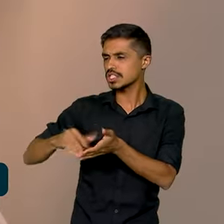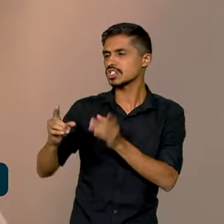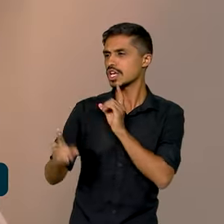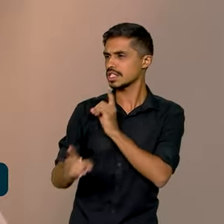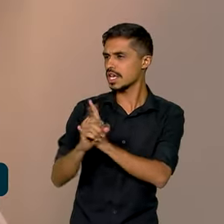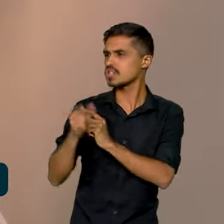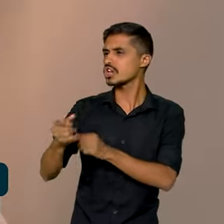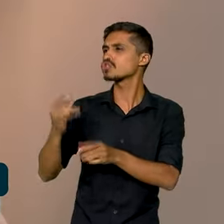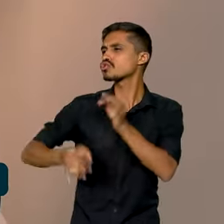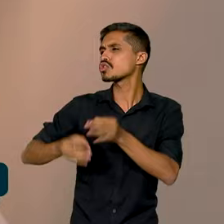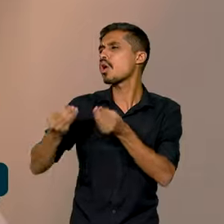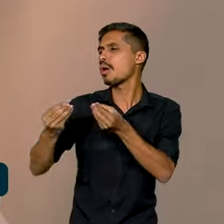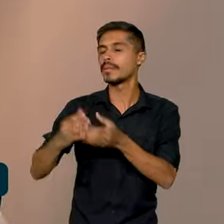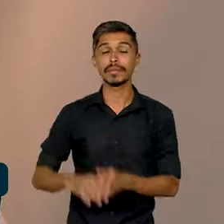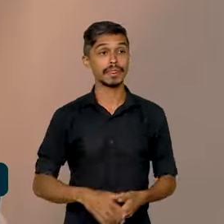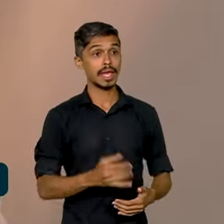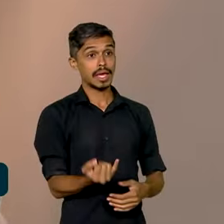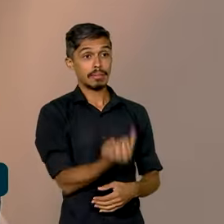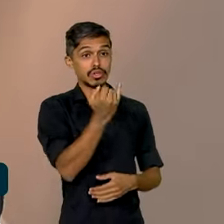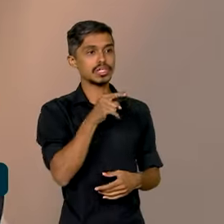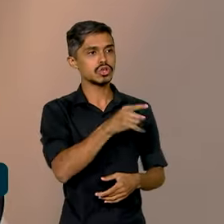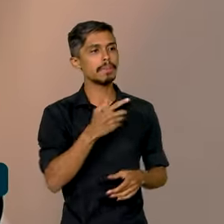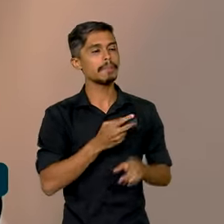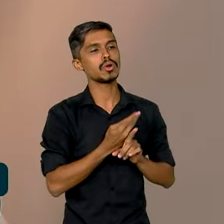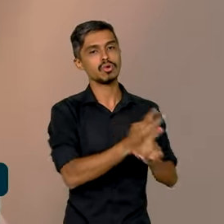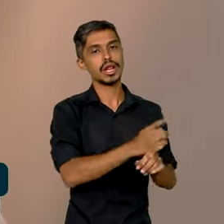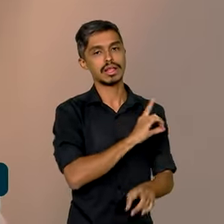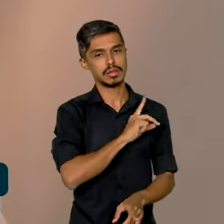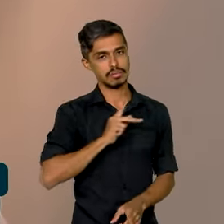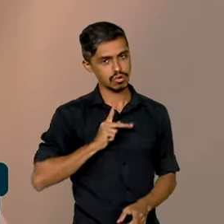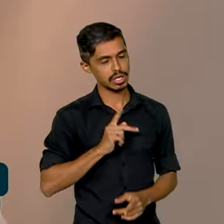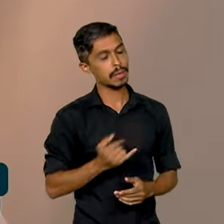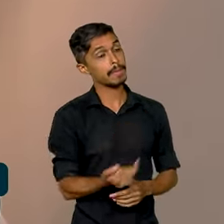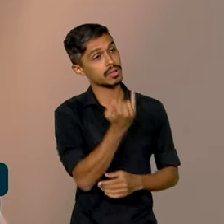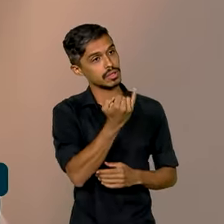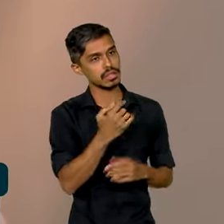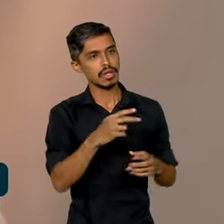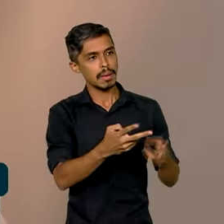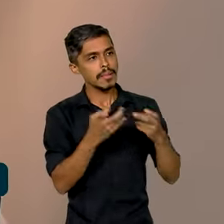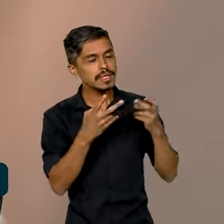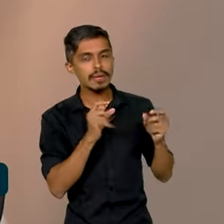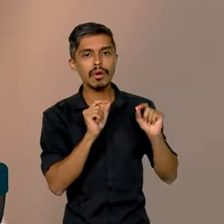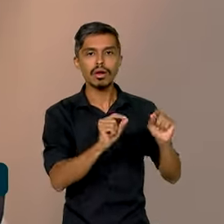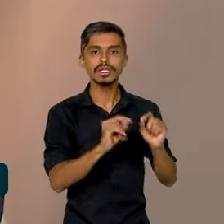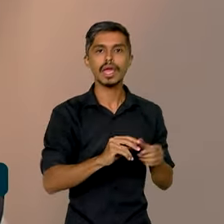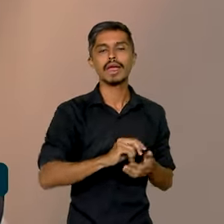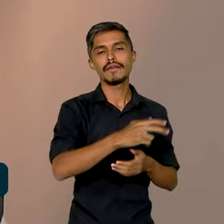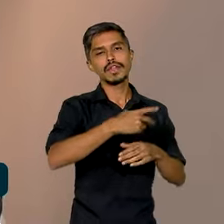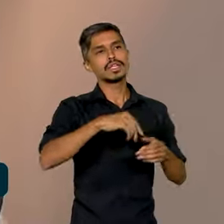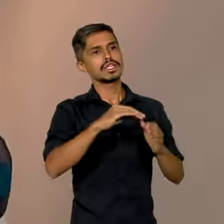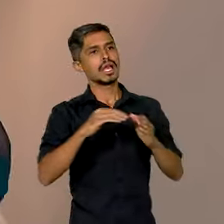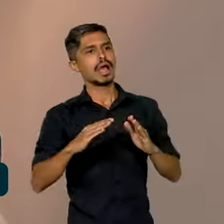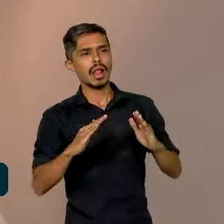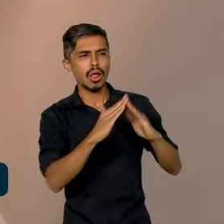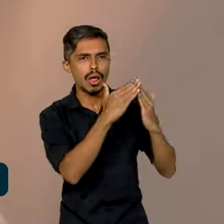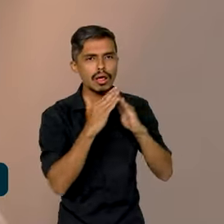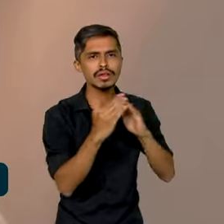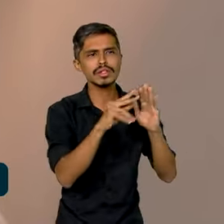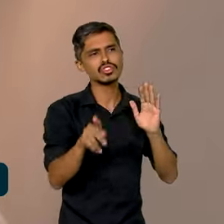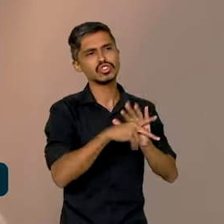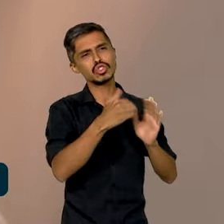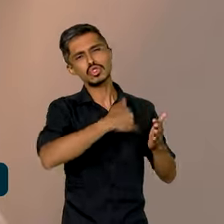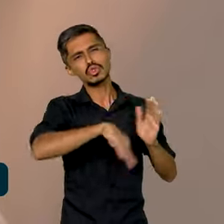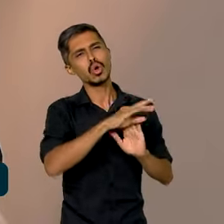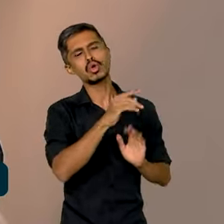muito importante que procure a defensoria pública. Sabe, Gabriela, uma coisa que a gente percebe muito nas periferias de todo o país, muitas vezes a pessoa